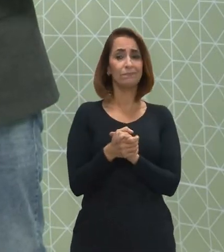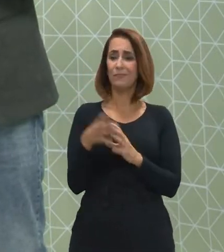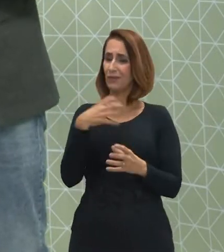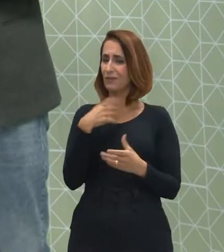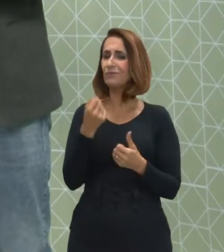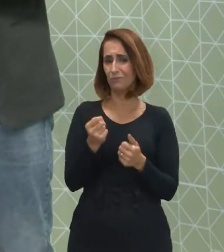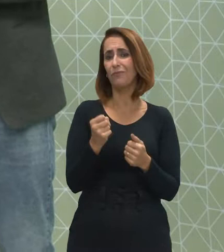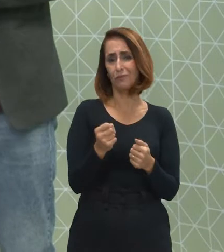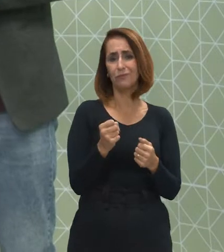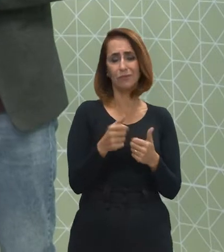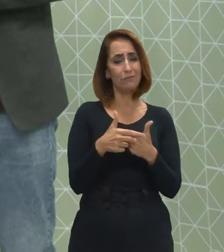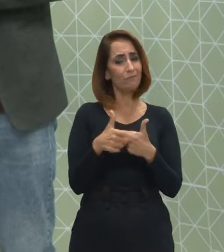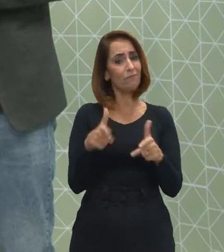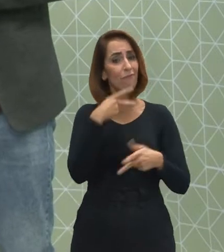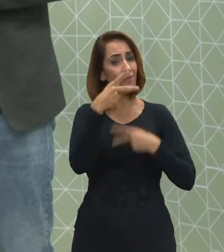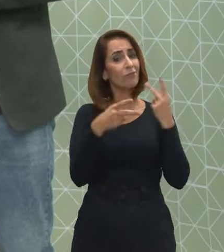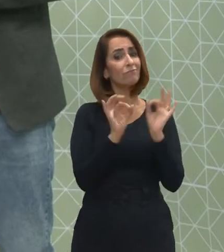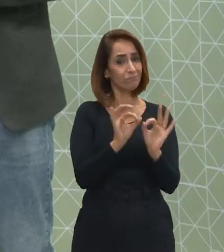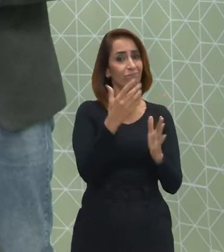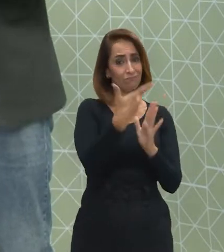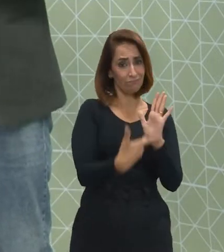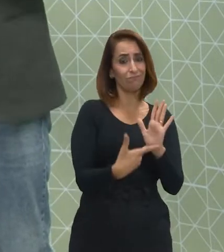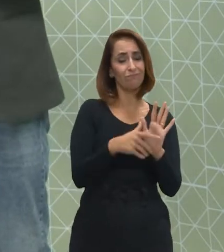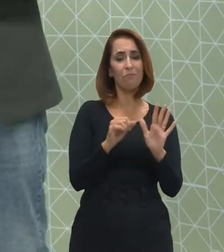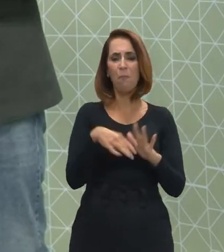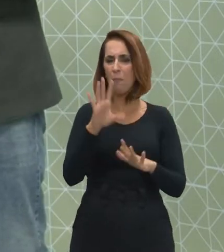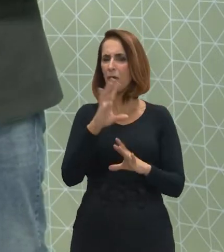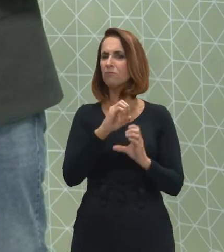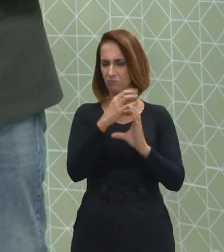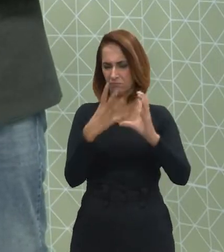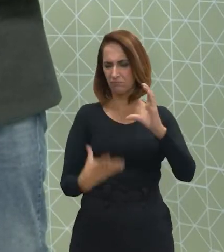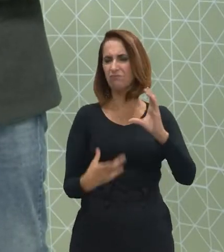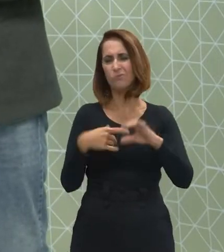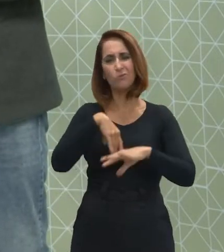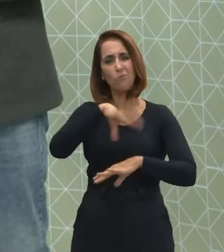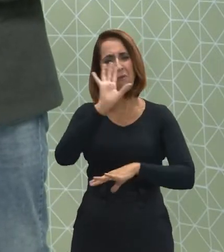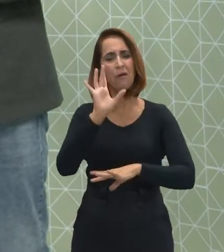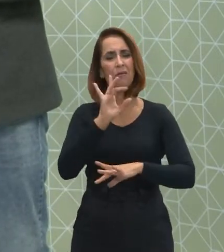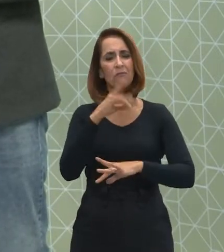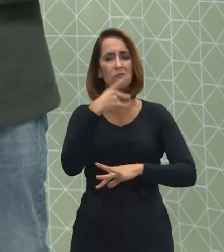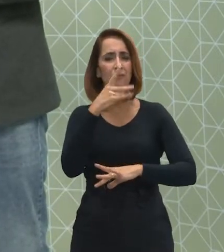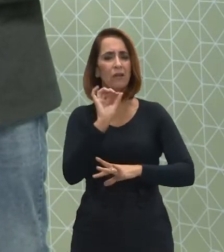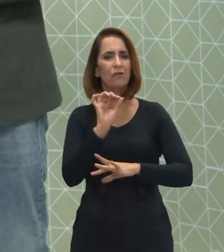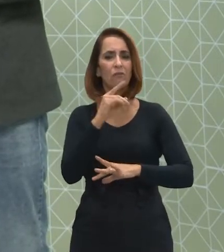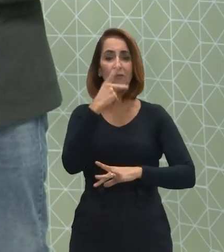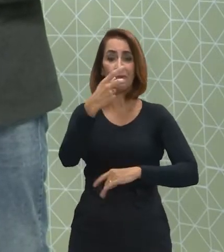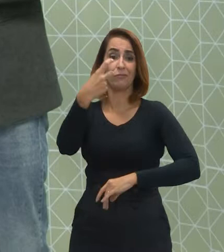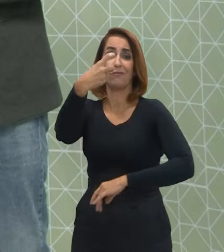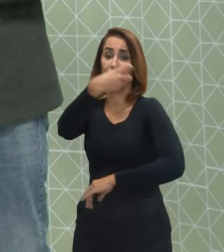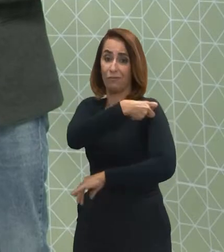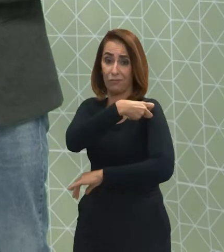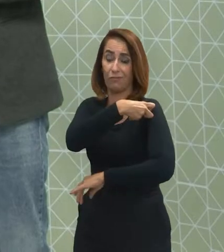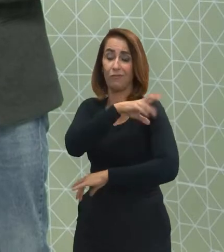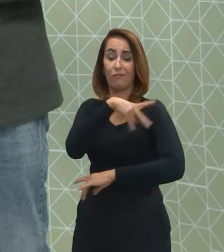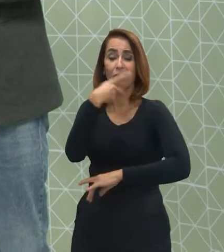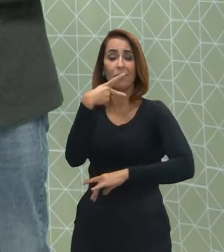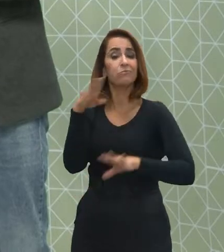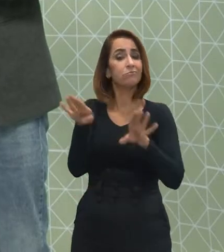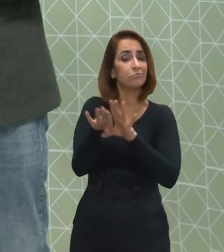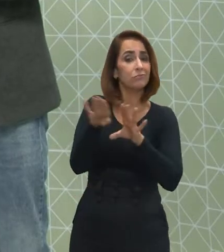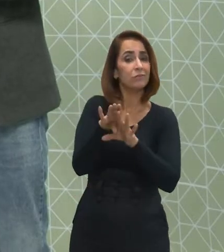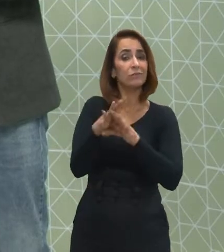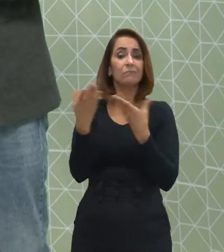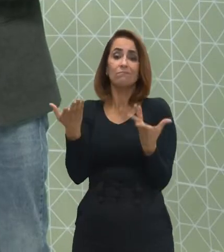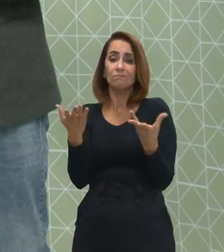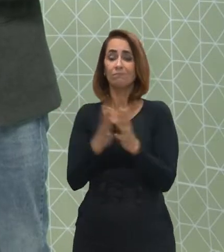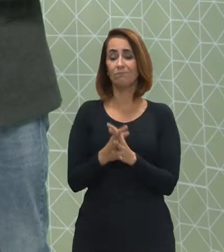sentido podem ser abordados. Muito mais do que isso, quando nós falamos de vacina, nós também falamos